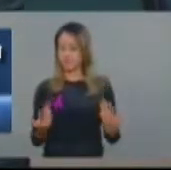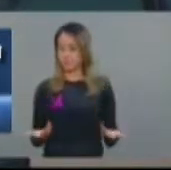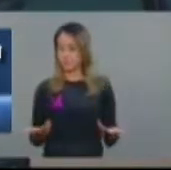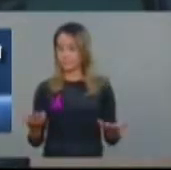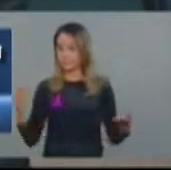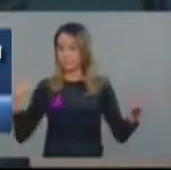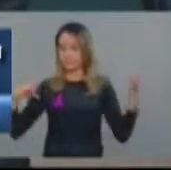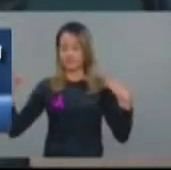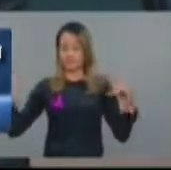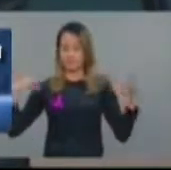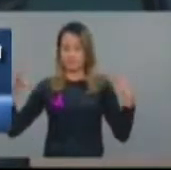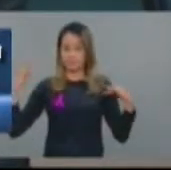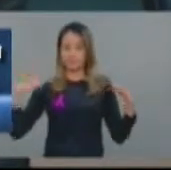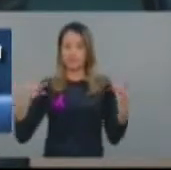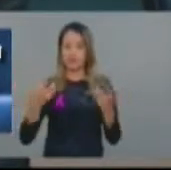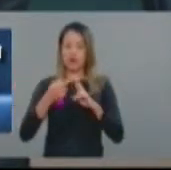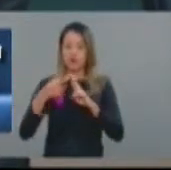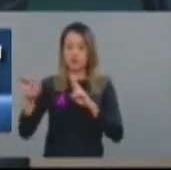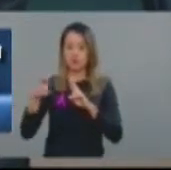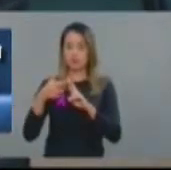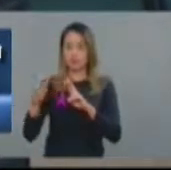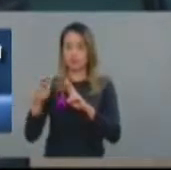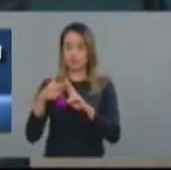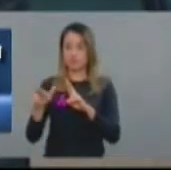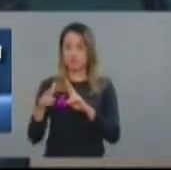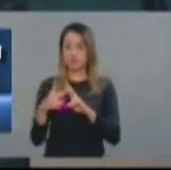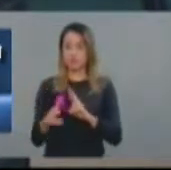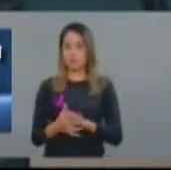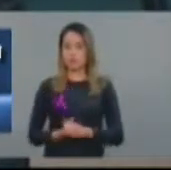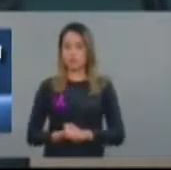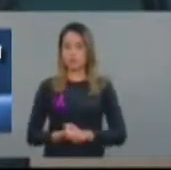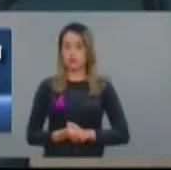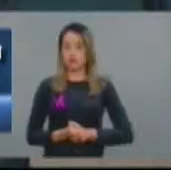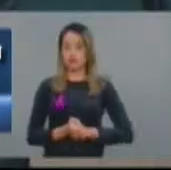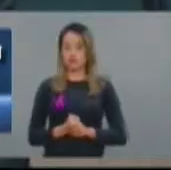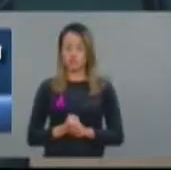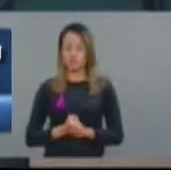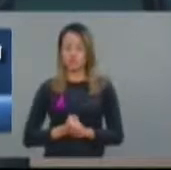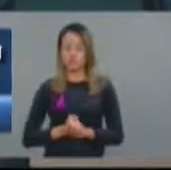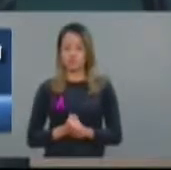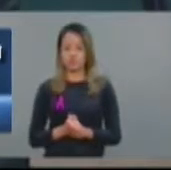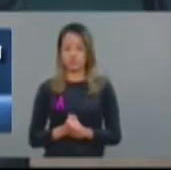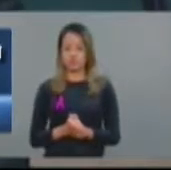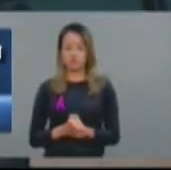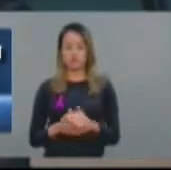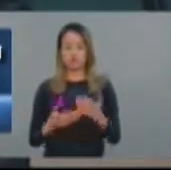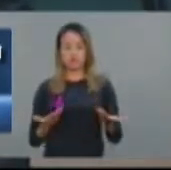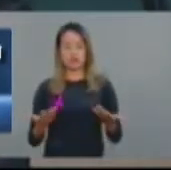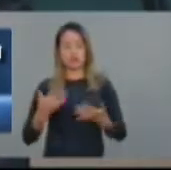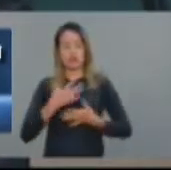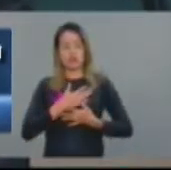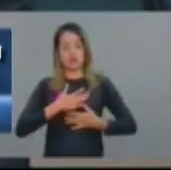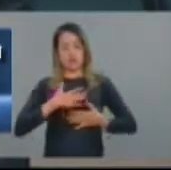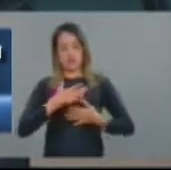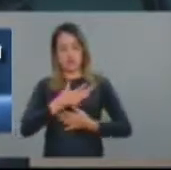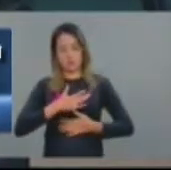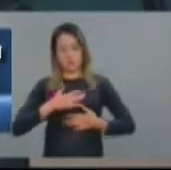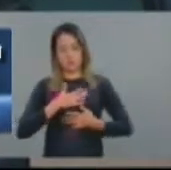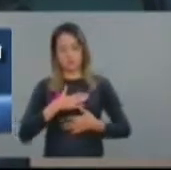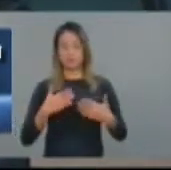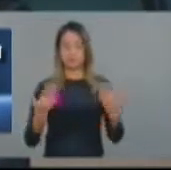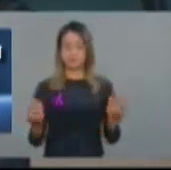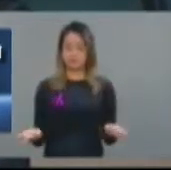religioso, de turismo mesmo em geral para de lazer e também